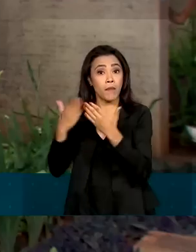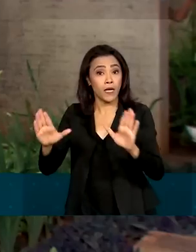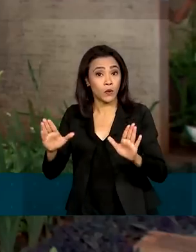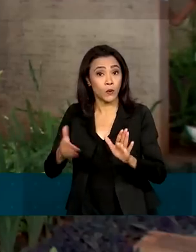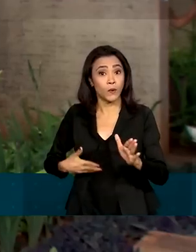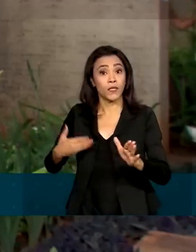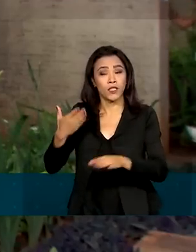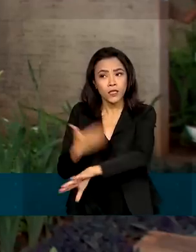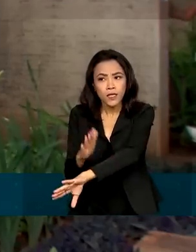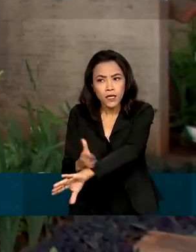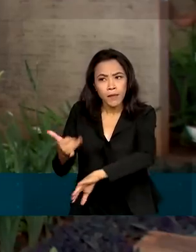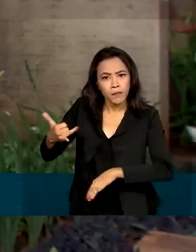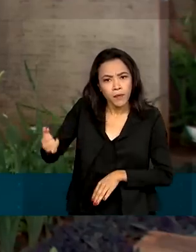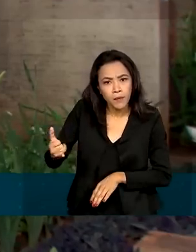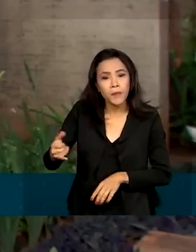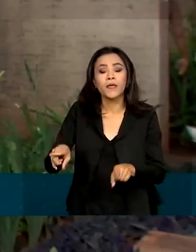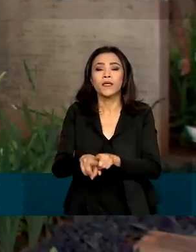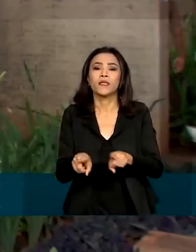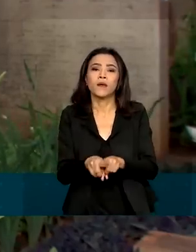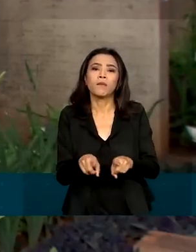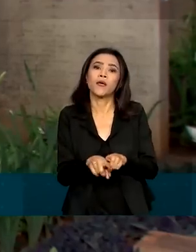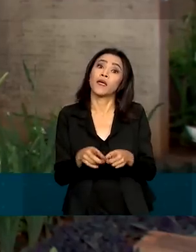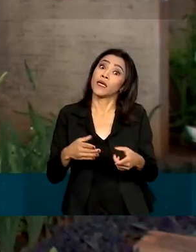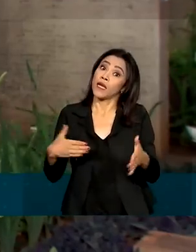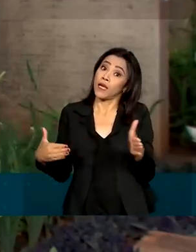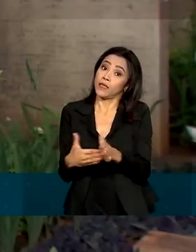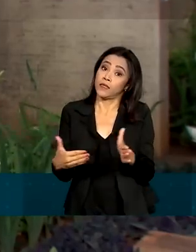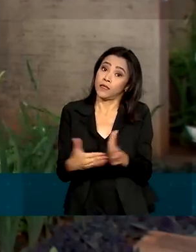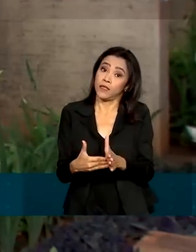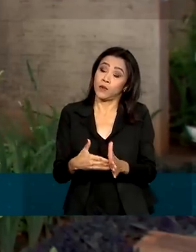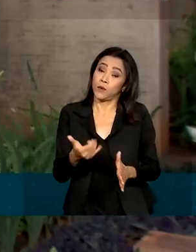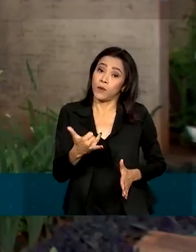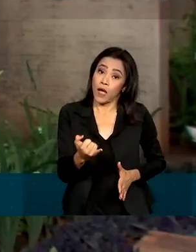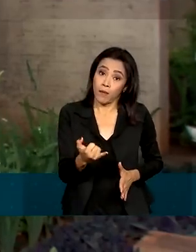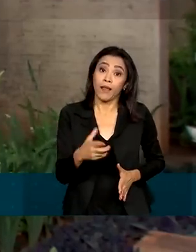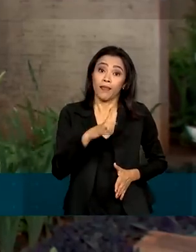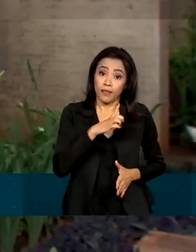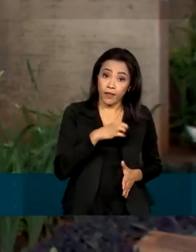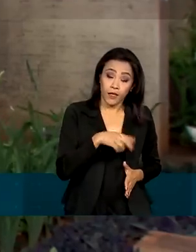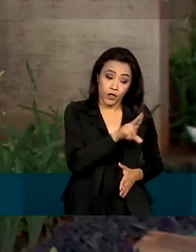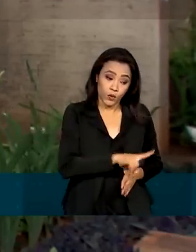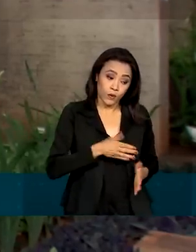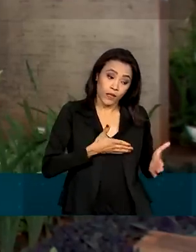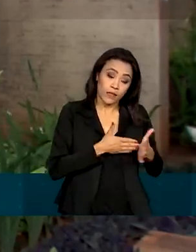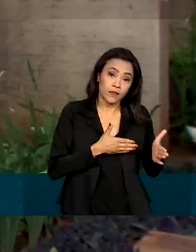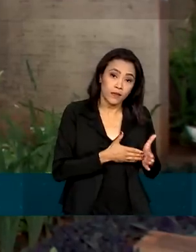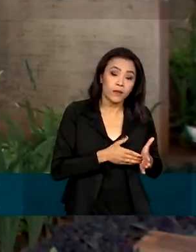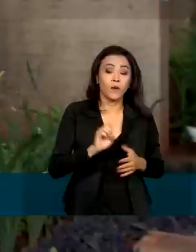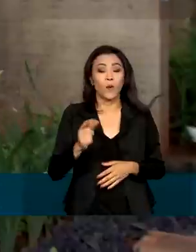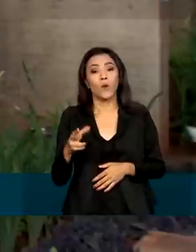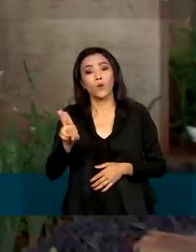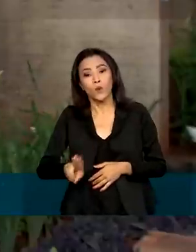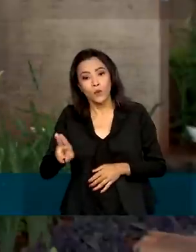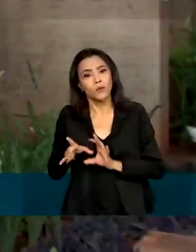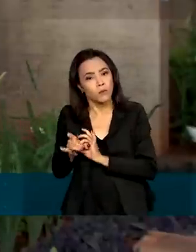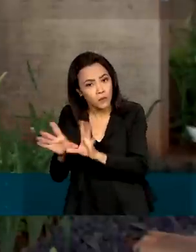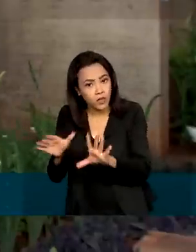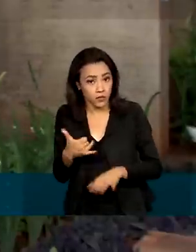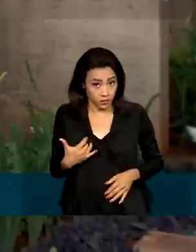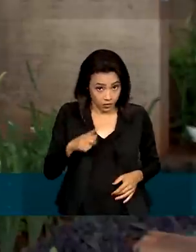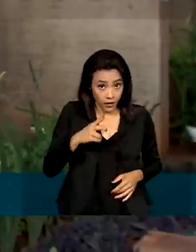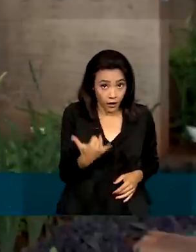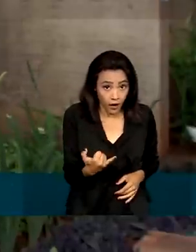e a comercialização de armas de uso restrito. Quem possui armas tanto de uso restrito quanto de uso permitido